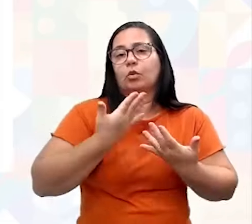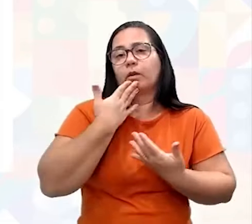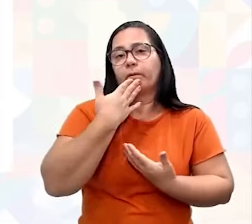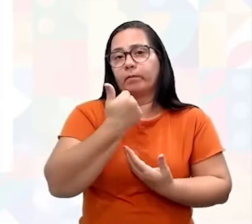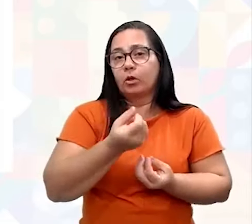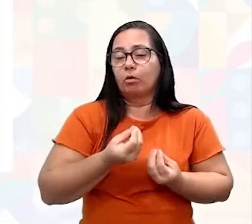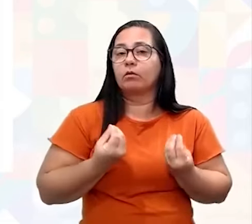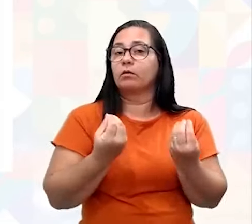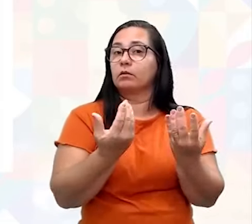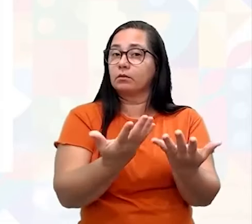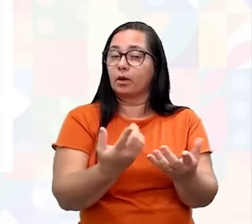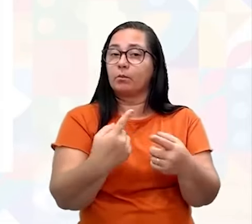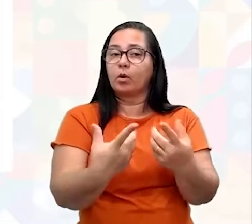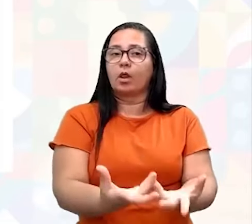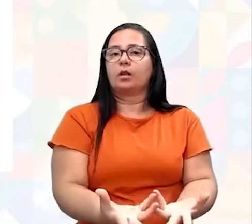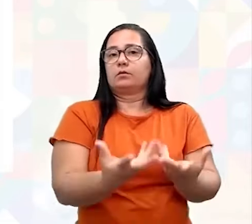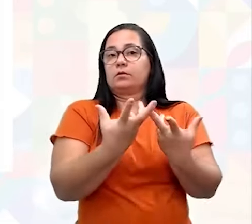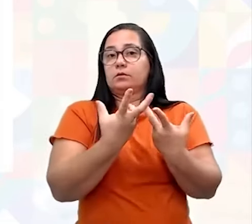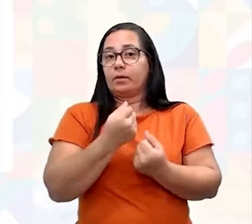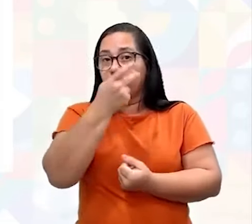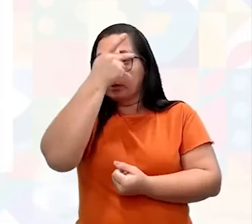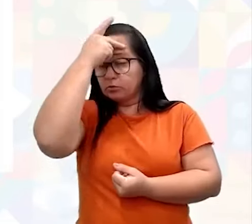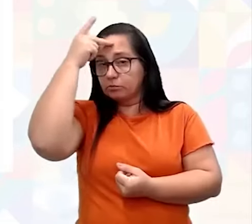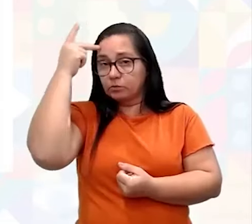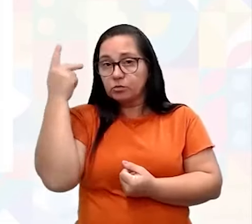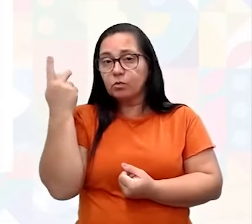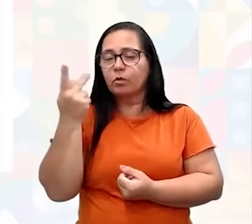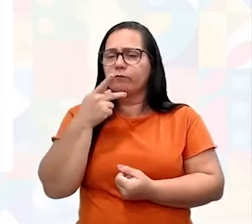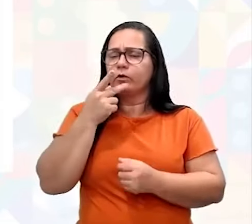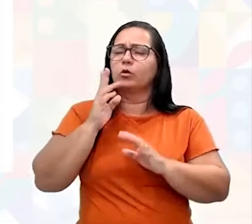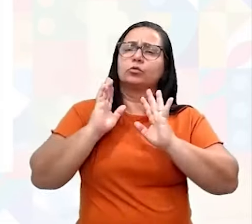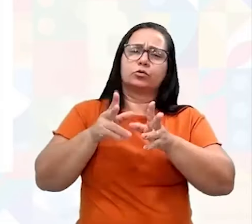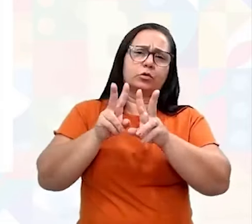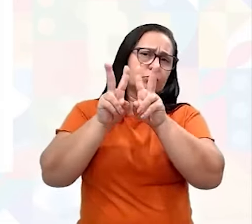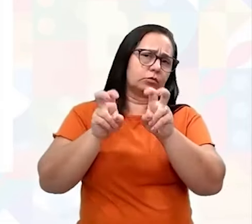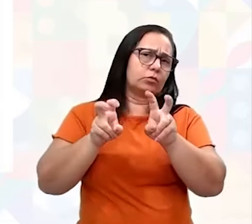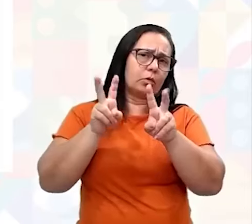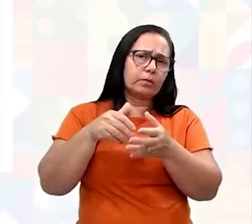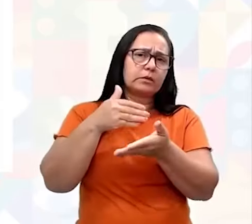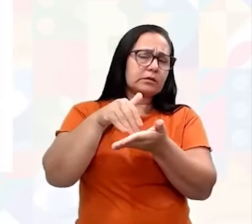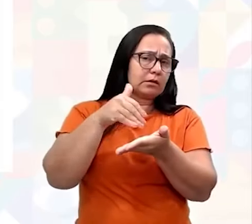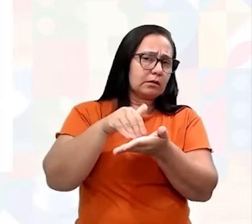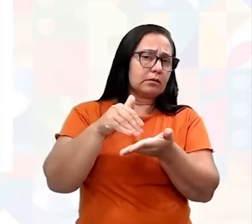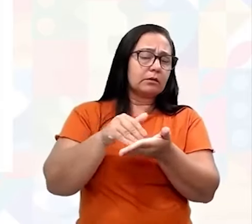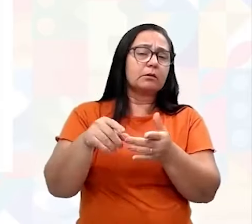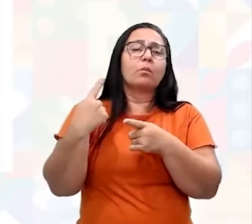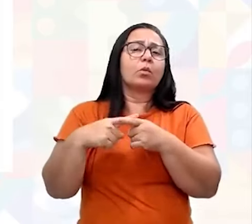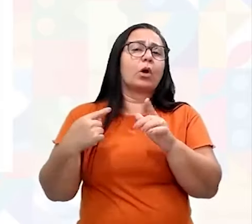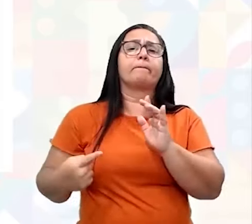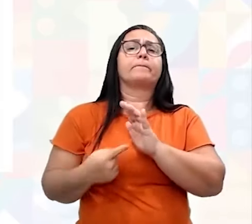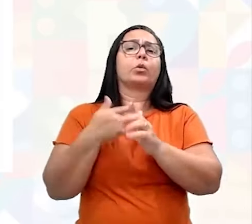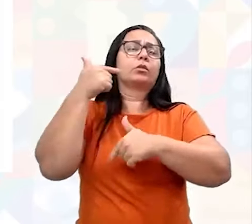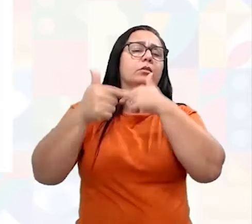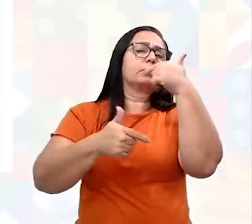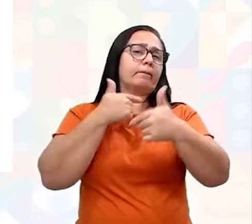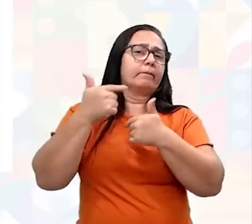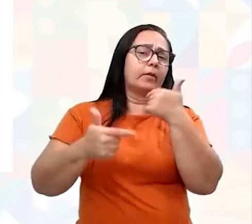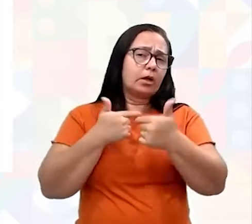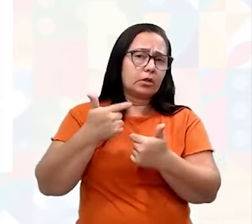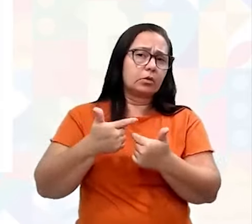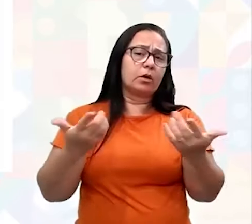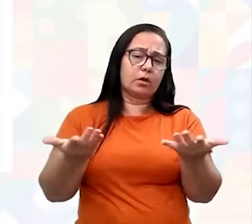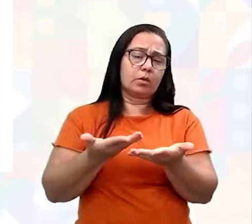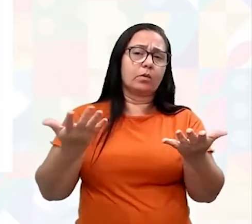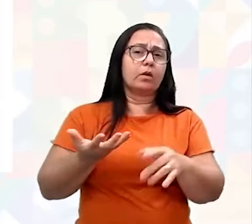para o outro. A gente recebe muitas pessoas, que a gente vem falando bastante sobre a questão da secretaria, porque é o ponto de trabalho que está